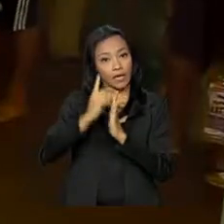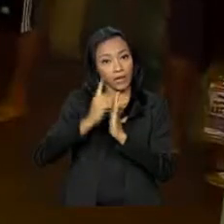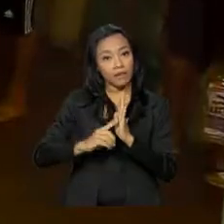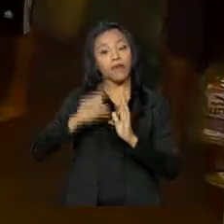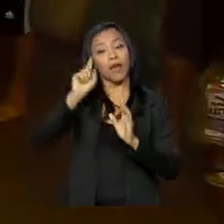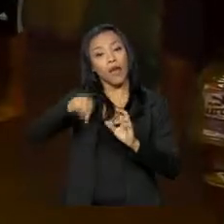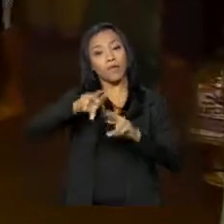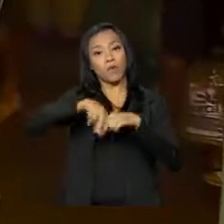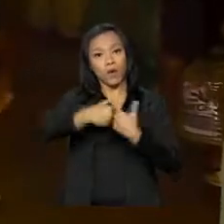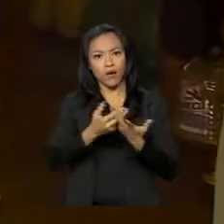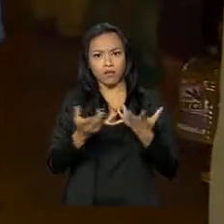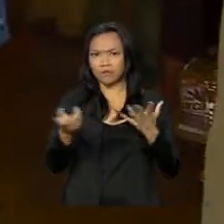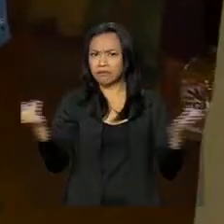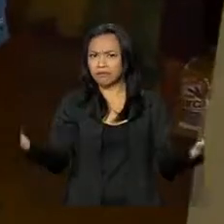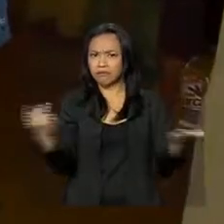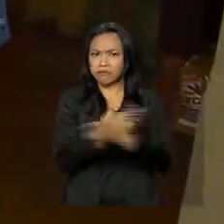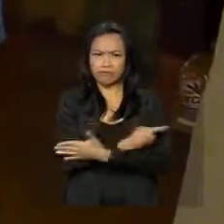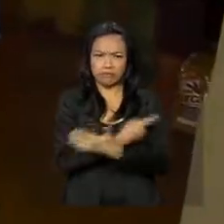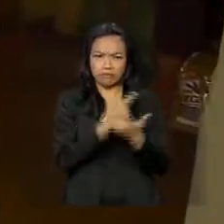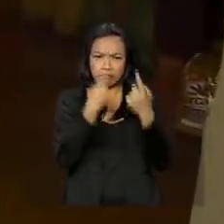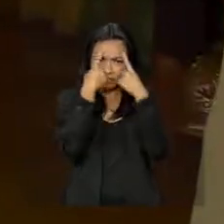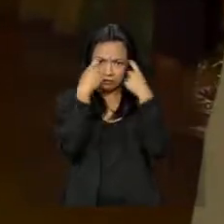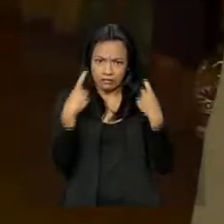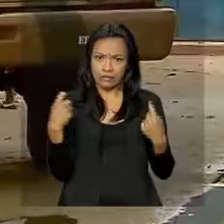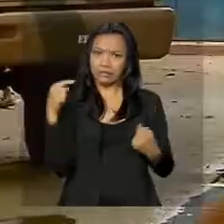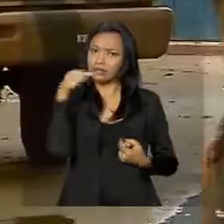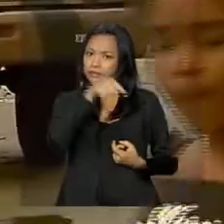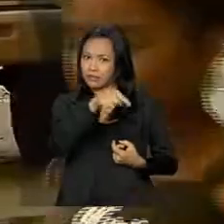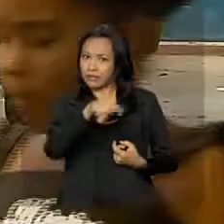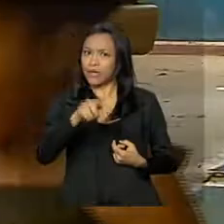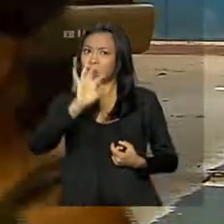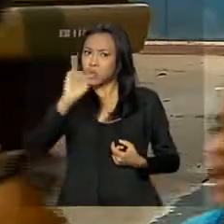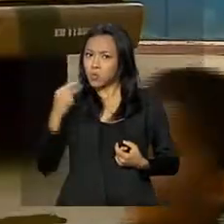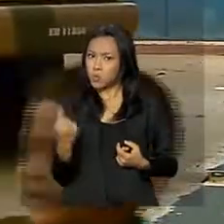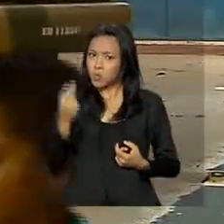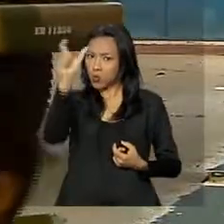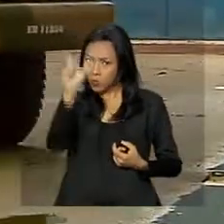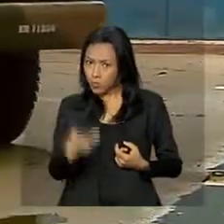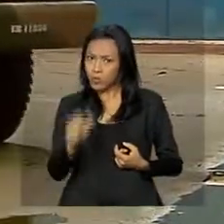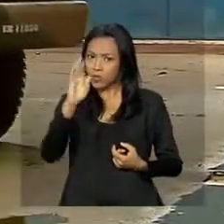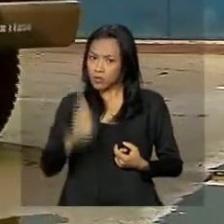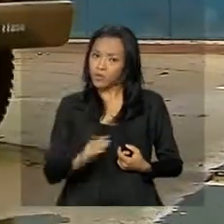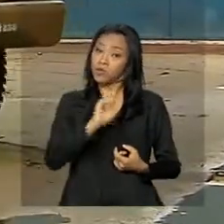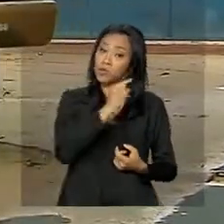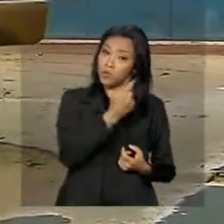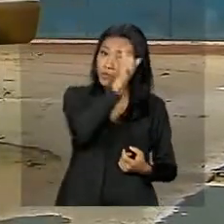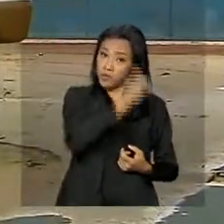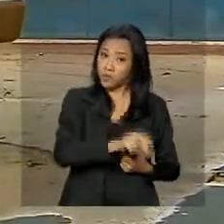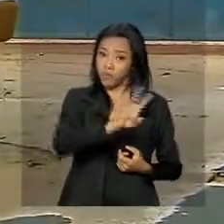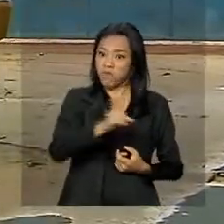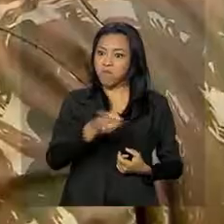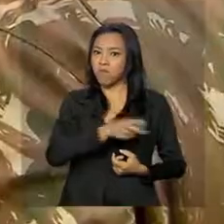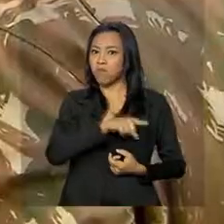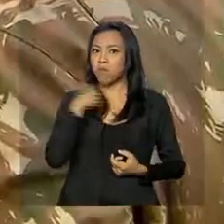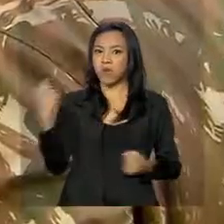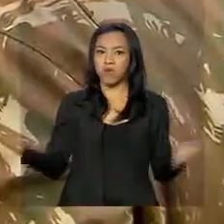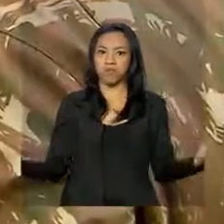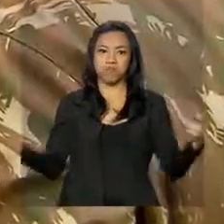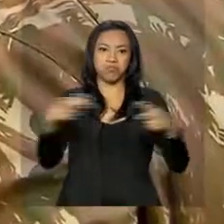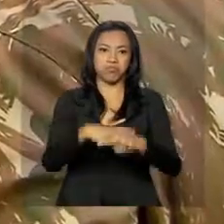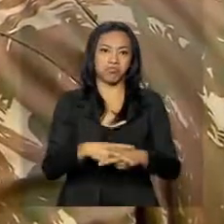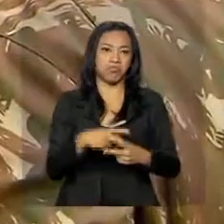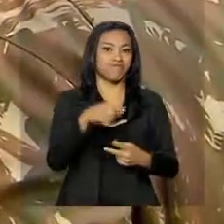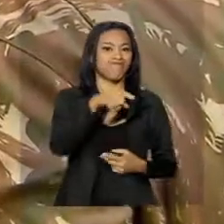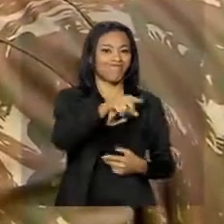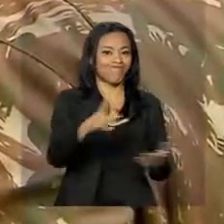do aumento da tensão em Roraima. Na semana passada, um brasileiro e um venezuelano morreram em um confronto em Boa